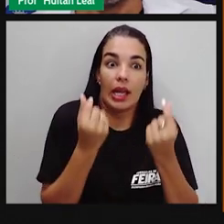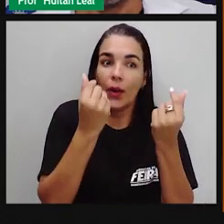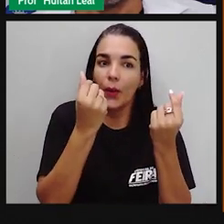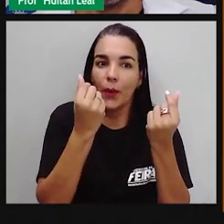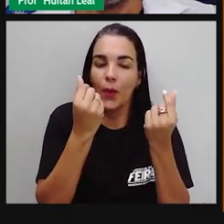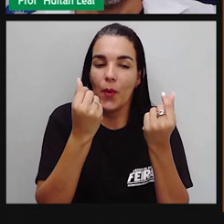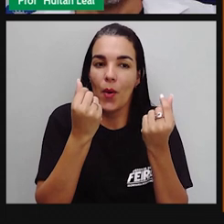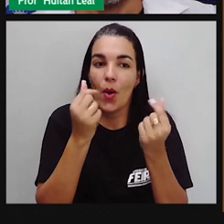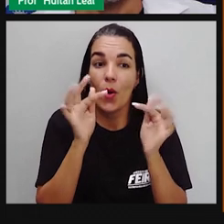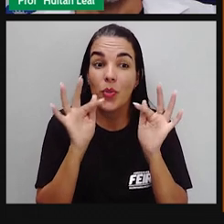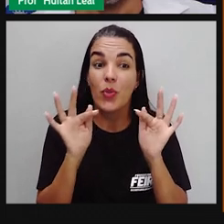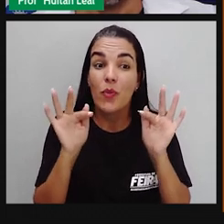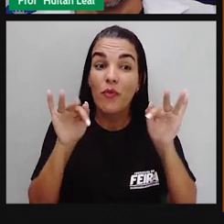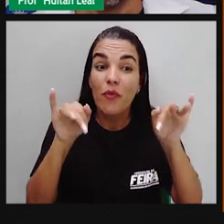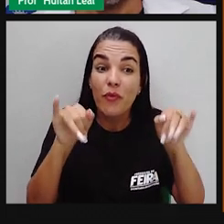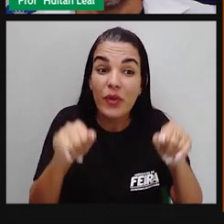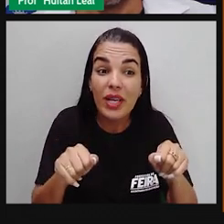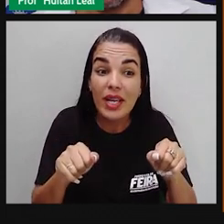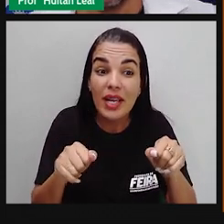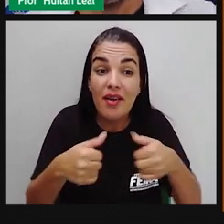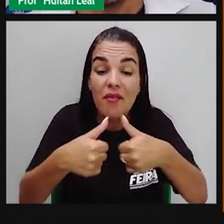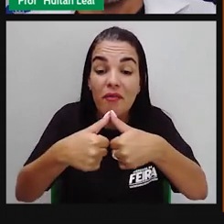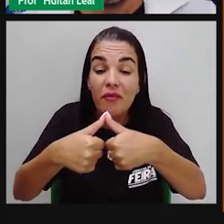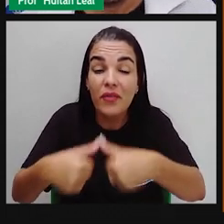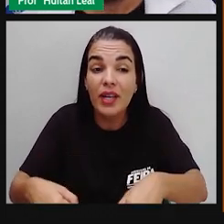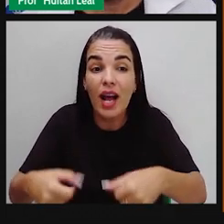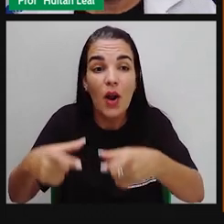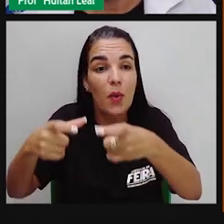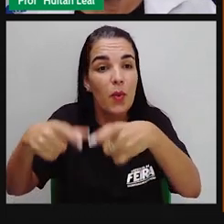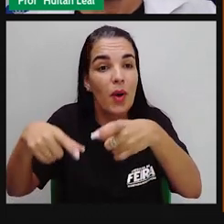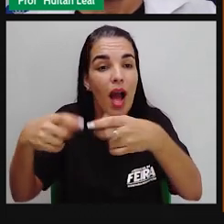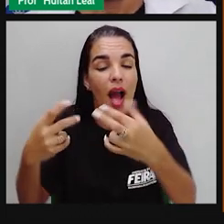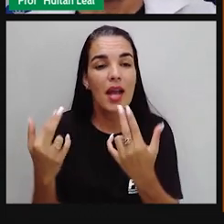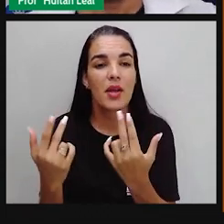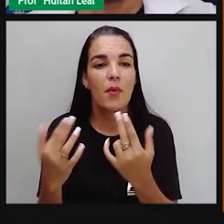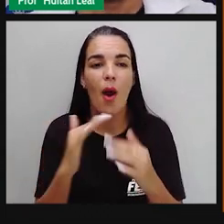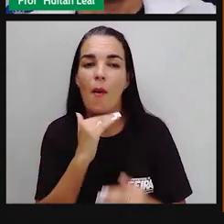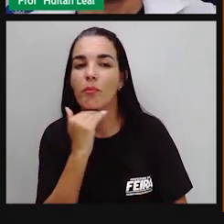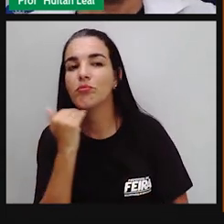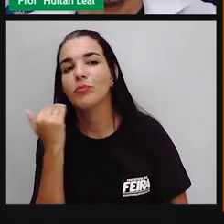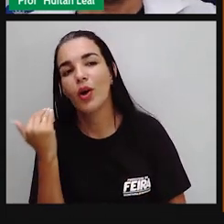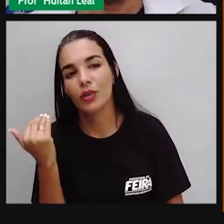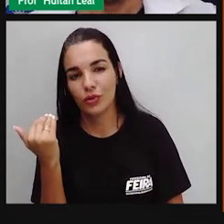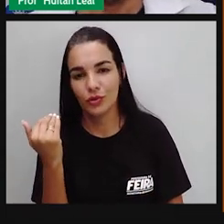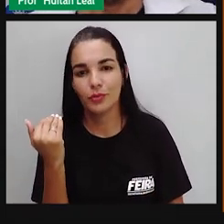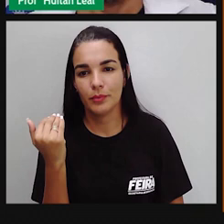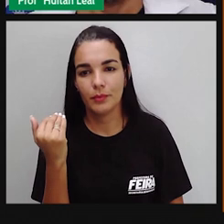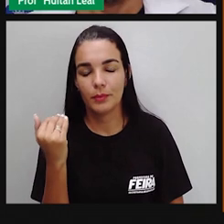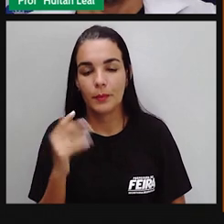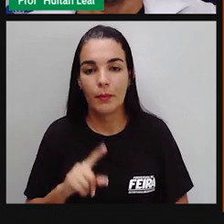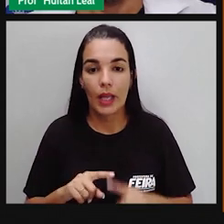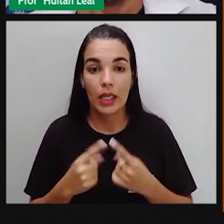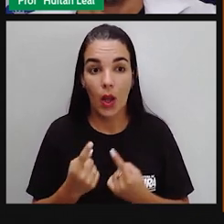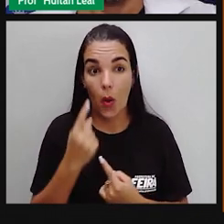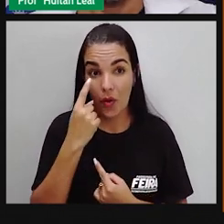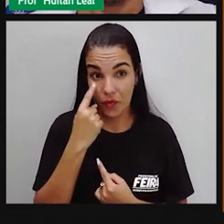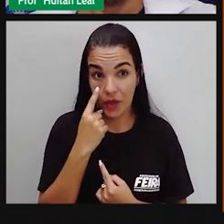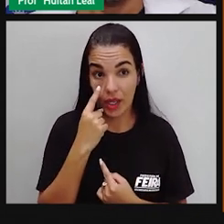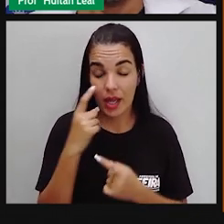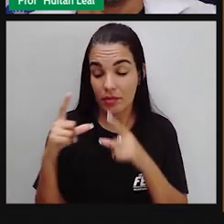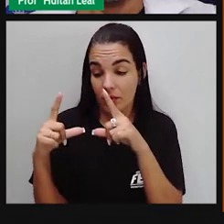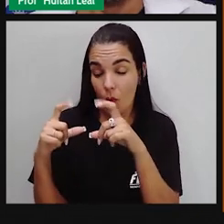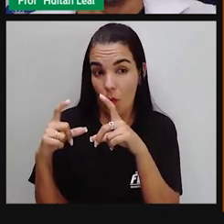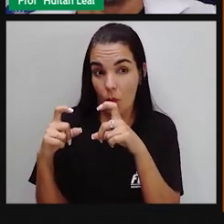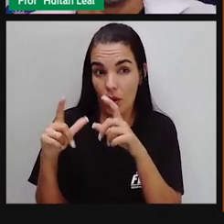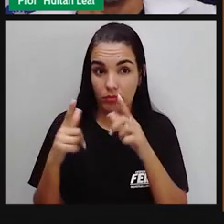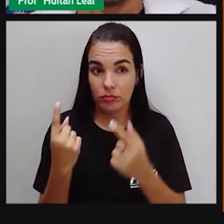ele tenta, penso eu, expressar essa ideia. Então, veja aqui o primeiro quadro, o Balcão,